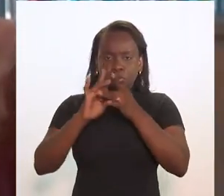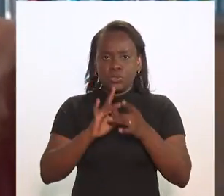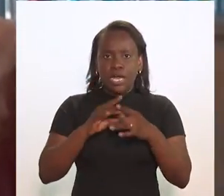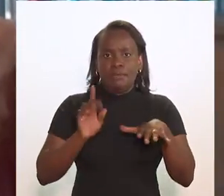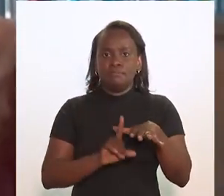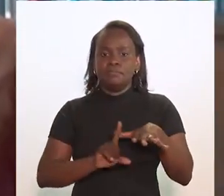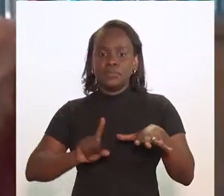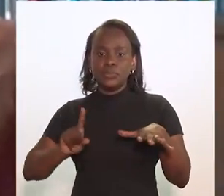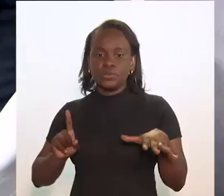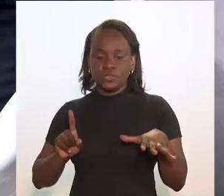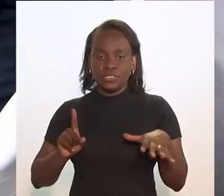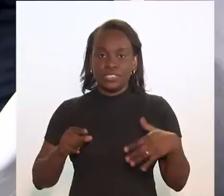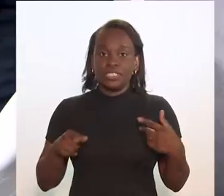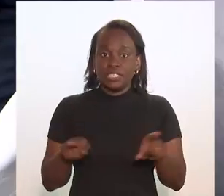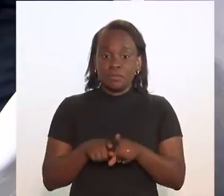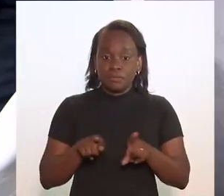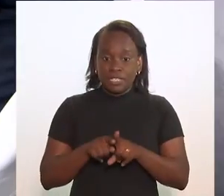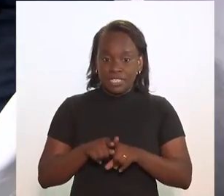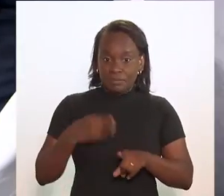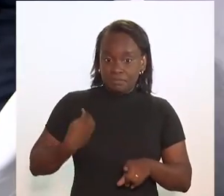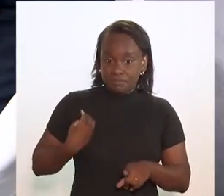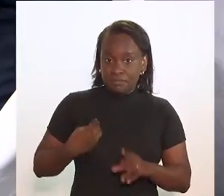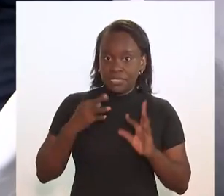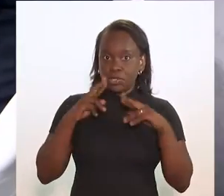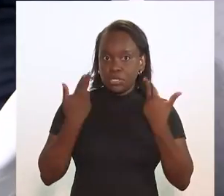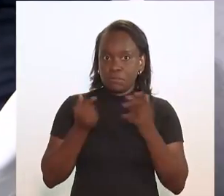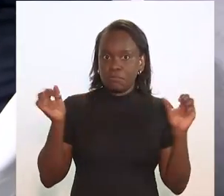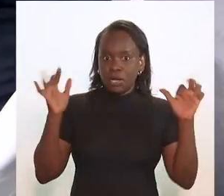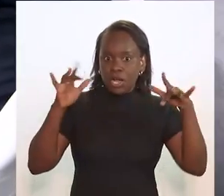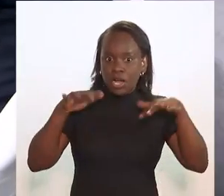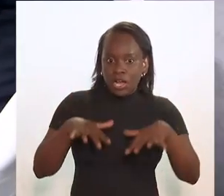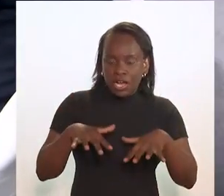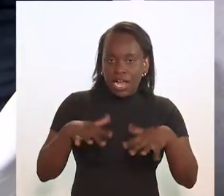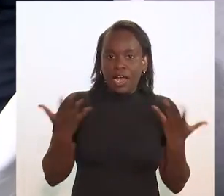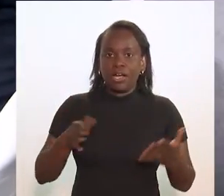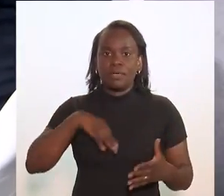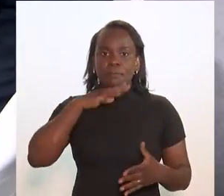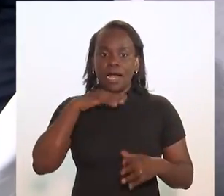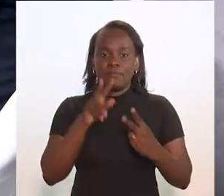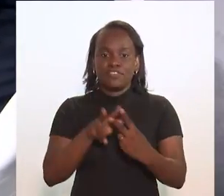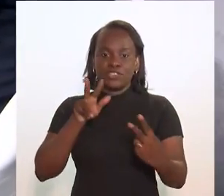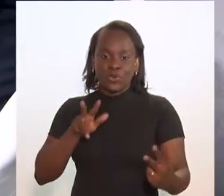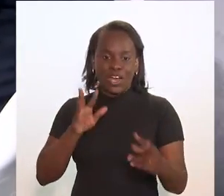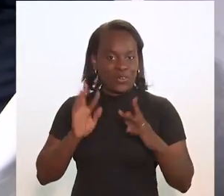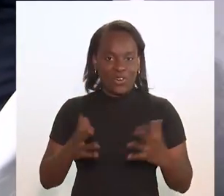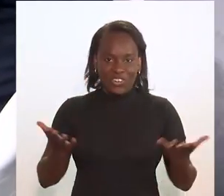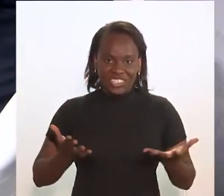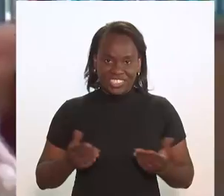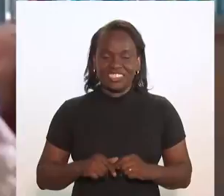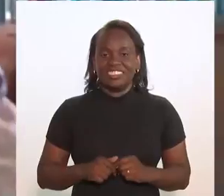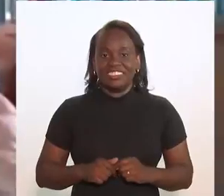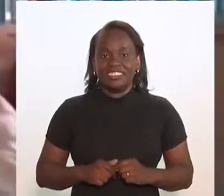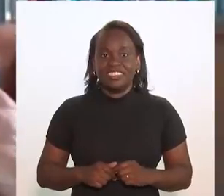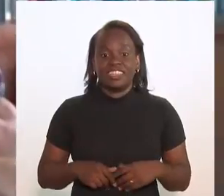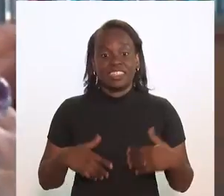isolamento, das conferências presenciais aos papos virtuais, como o nosso agora.